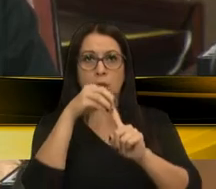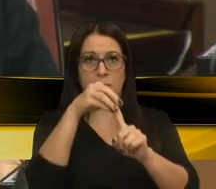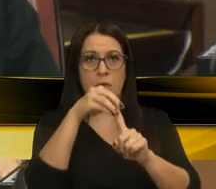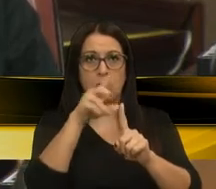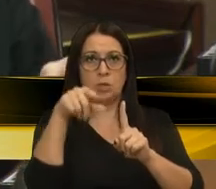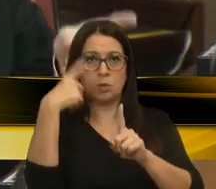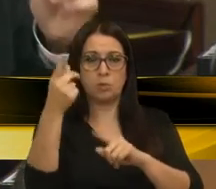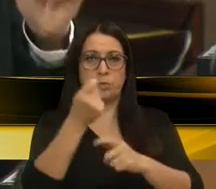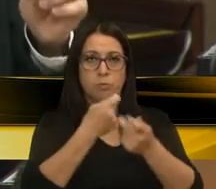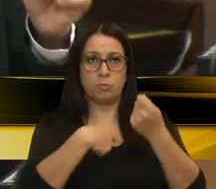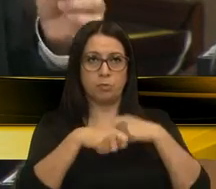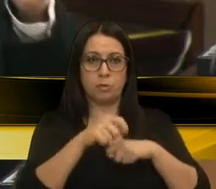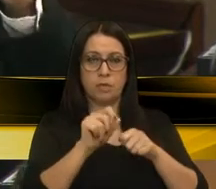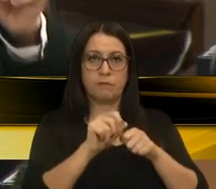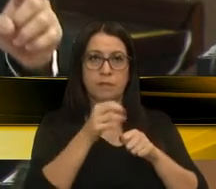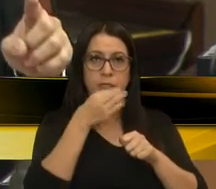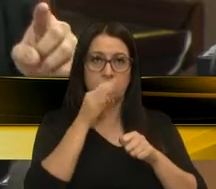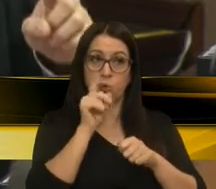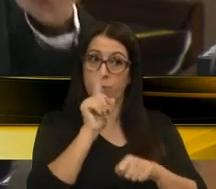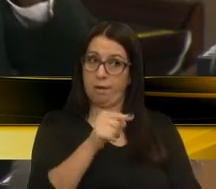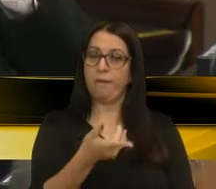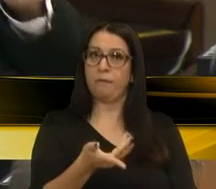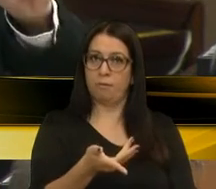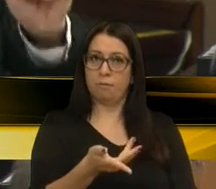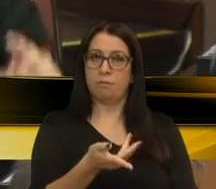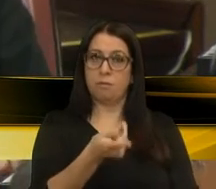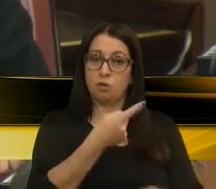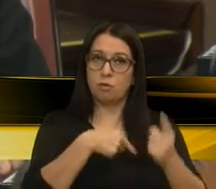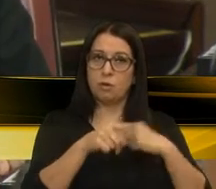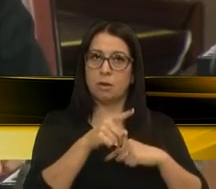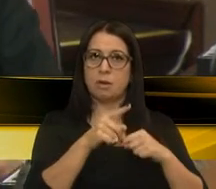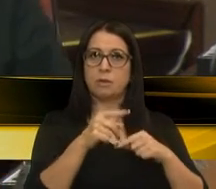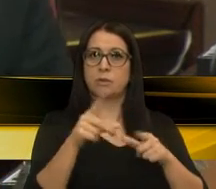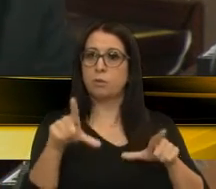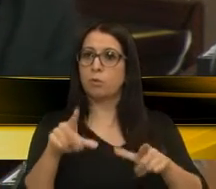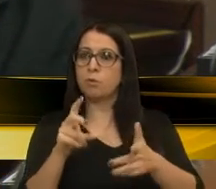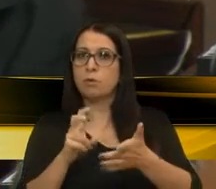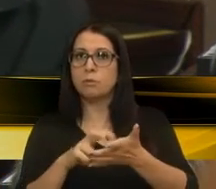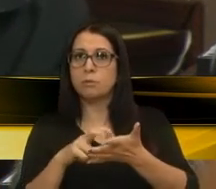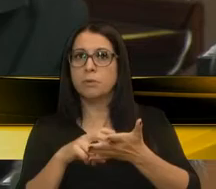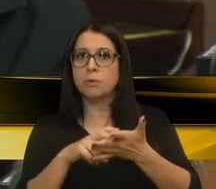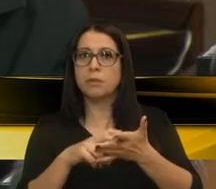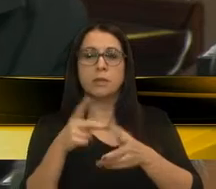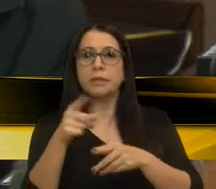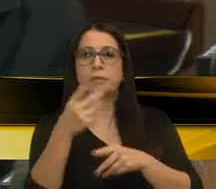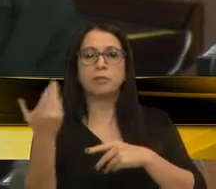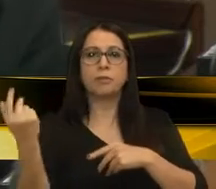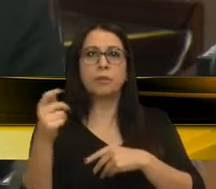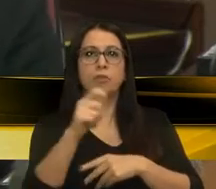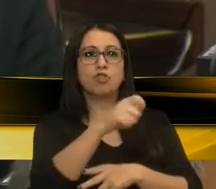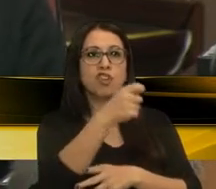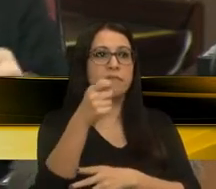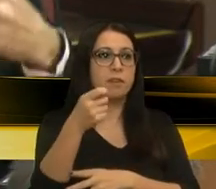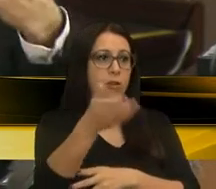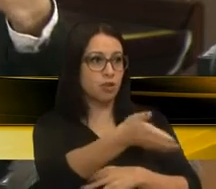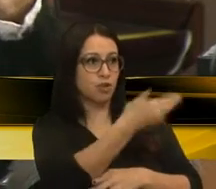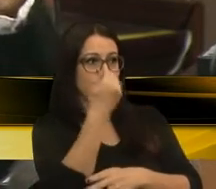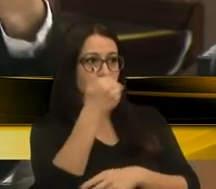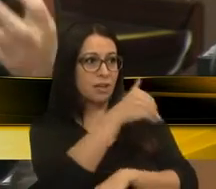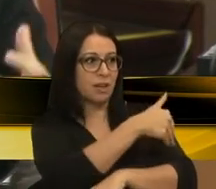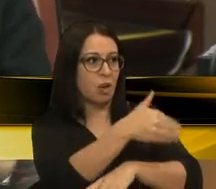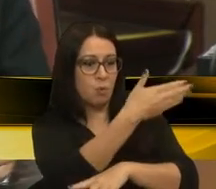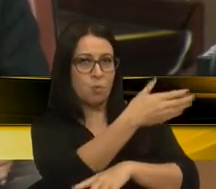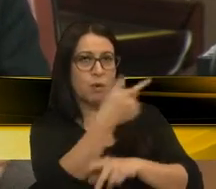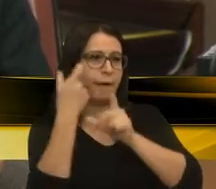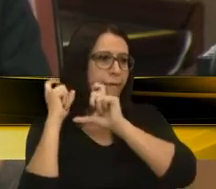outras administrações que fizeram Caxias ser o que é? Tornar as bancas de revistas, o chaveiro que ele quis tirar aqui da Alfredo Chaves, que é algo que é